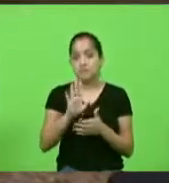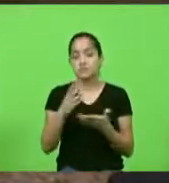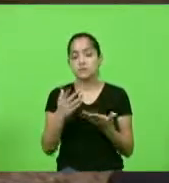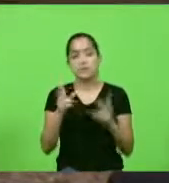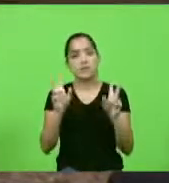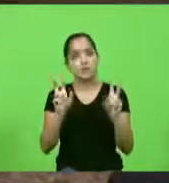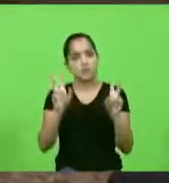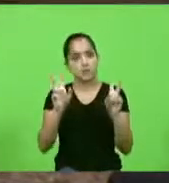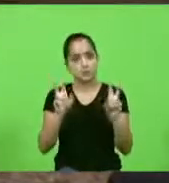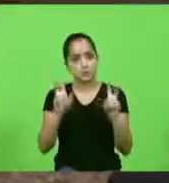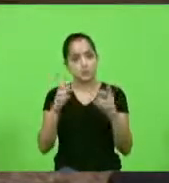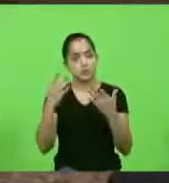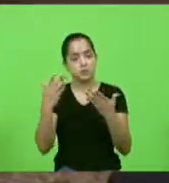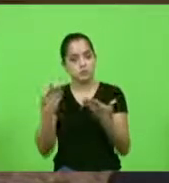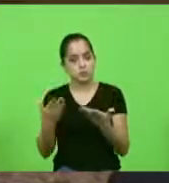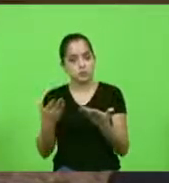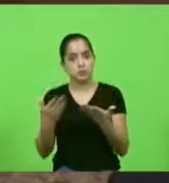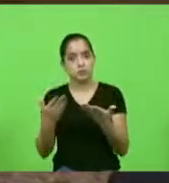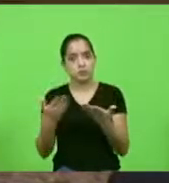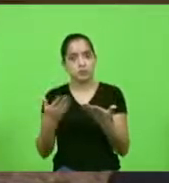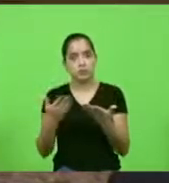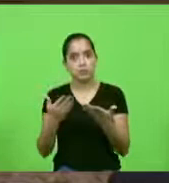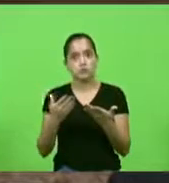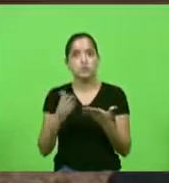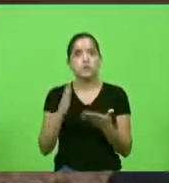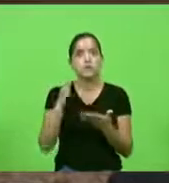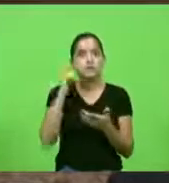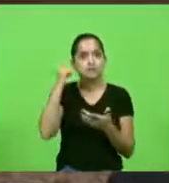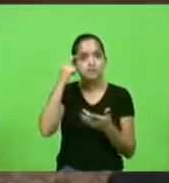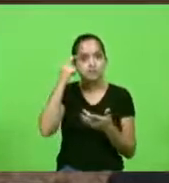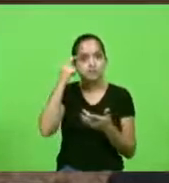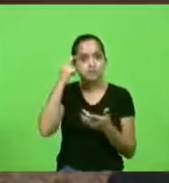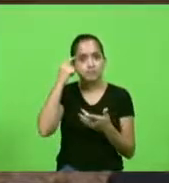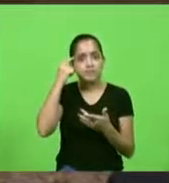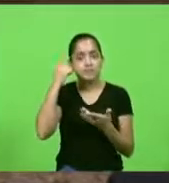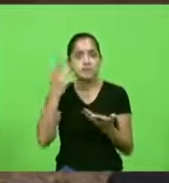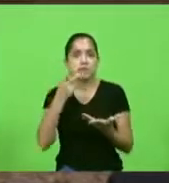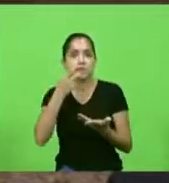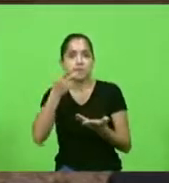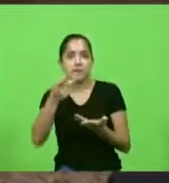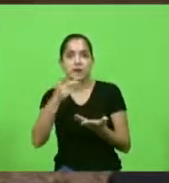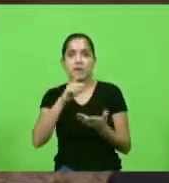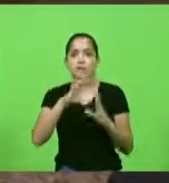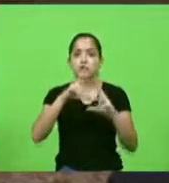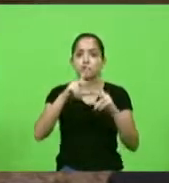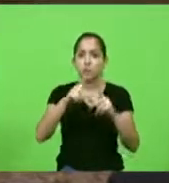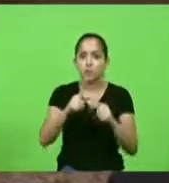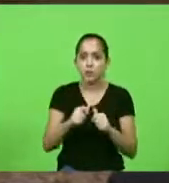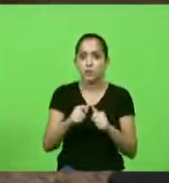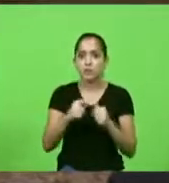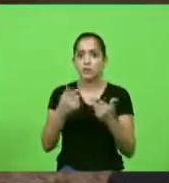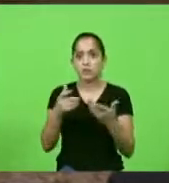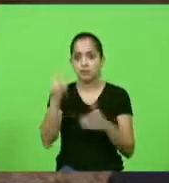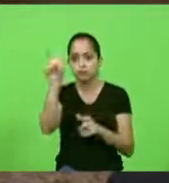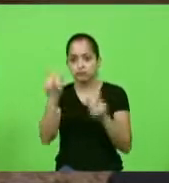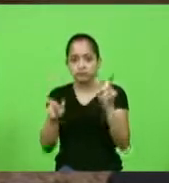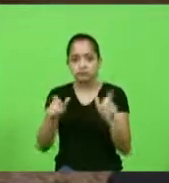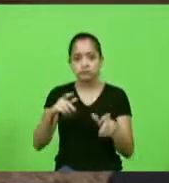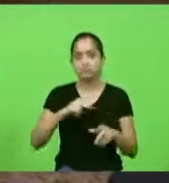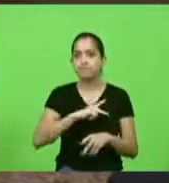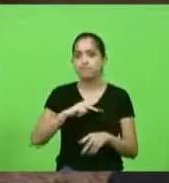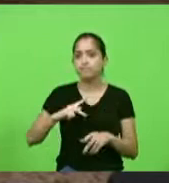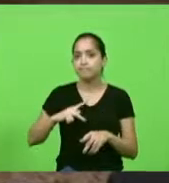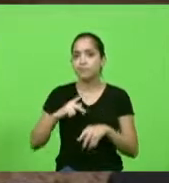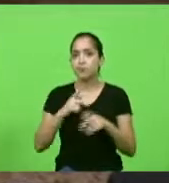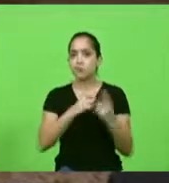que deve estar na língua e na boca e na fala de todo aquele que se pretende um homem público responsável a